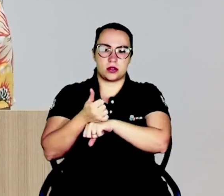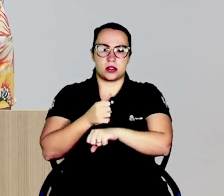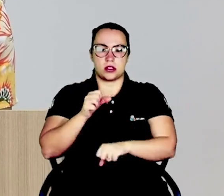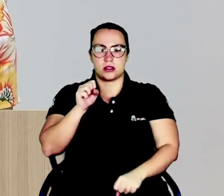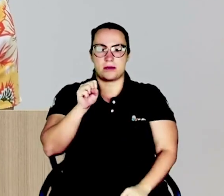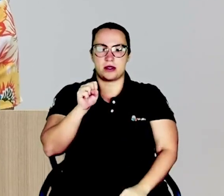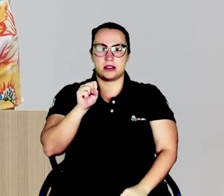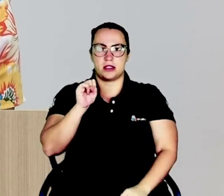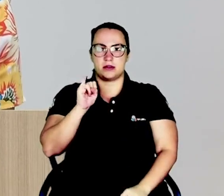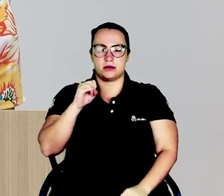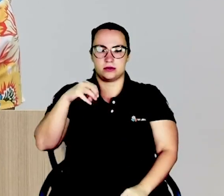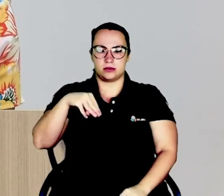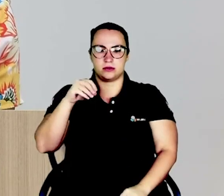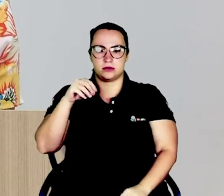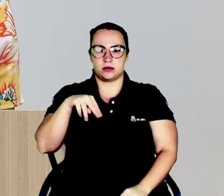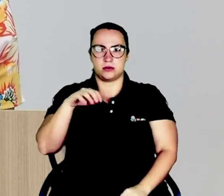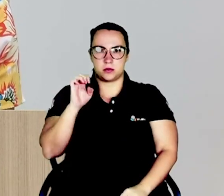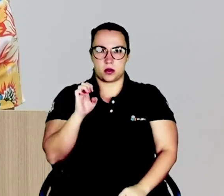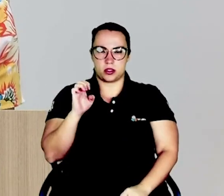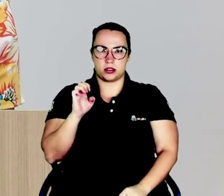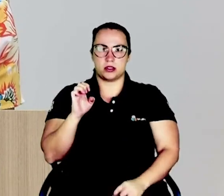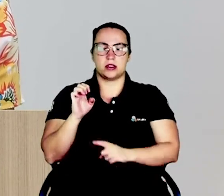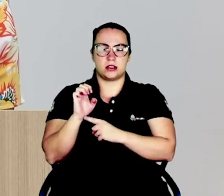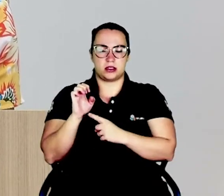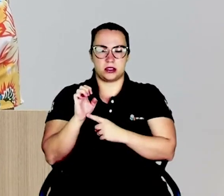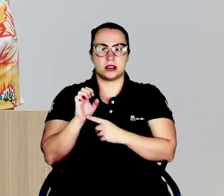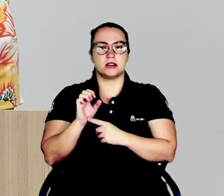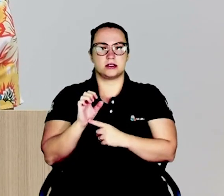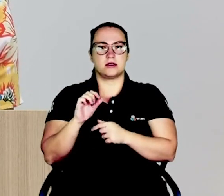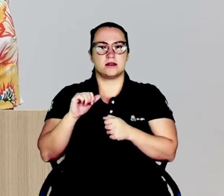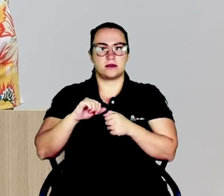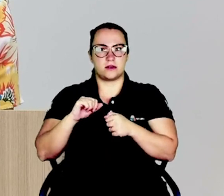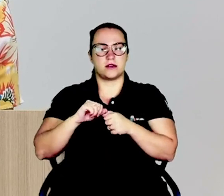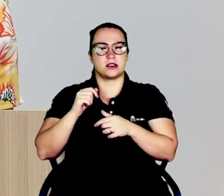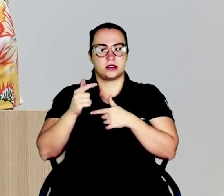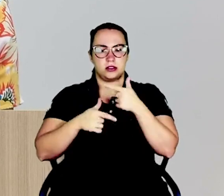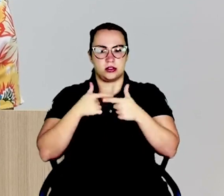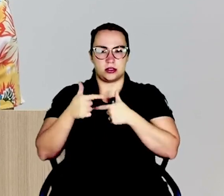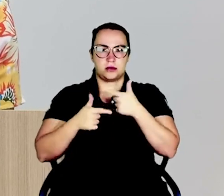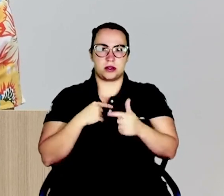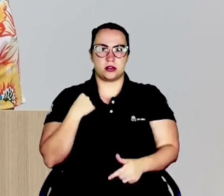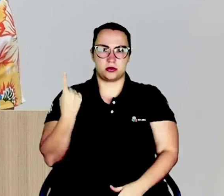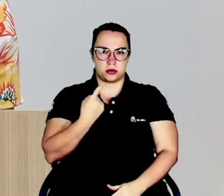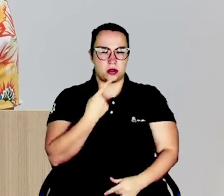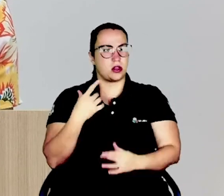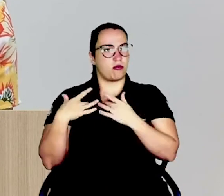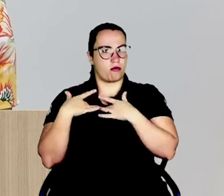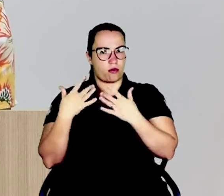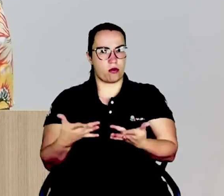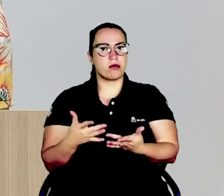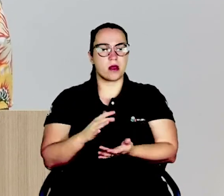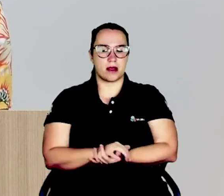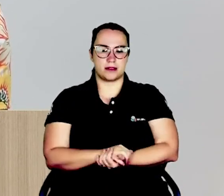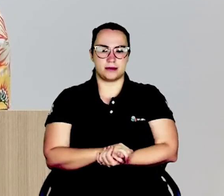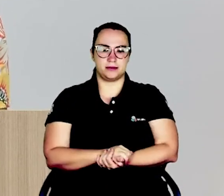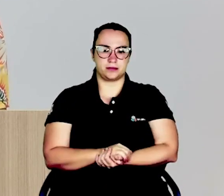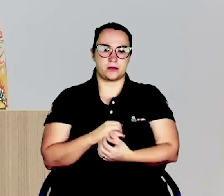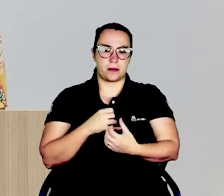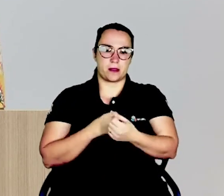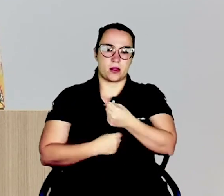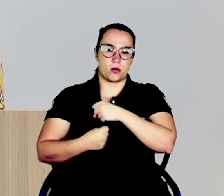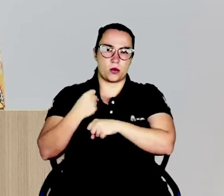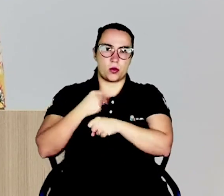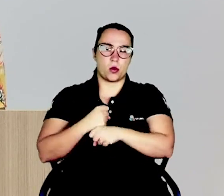Netter. Ela prontamente faz esse trabalho conosco voluntário. E o ano passado